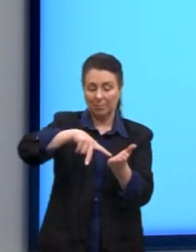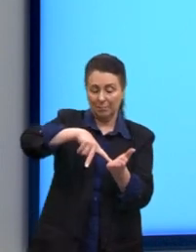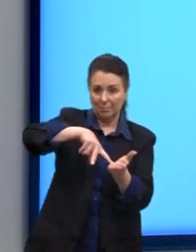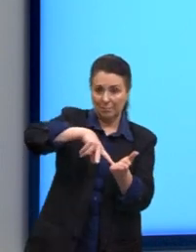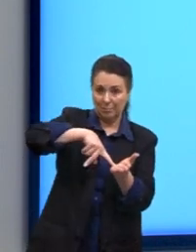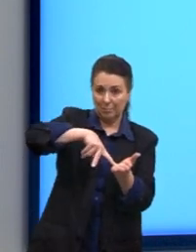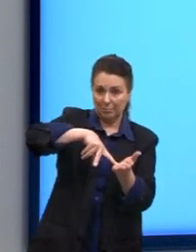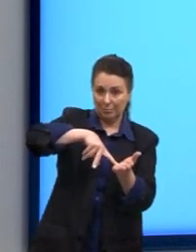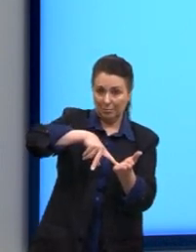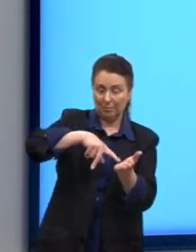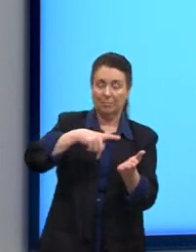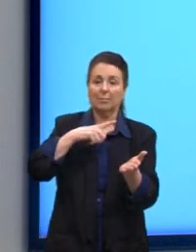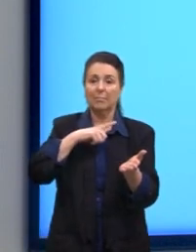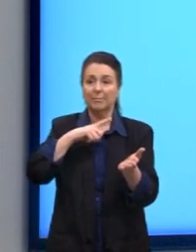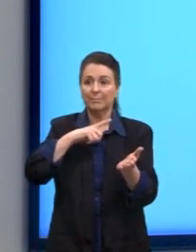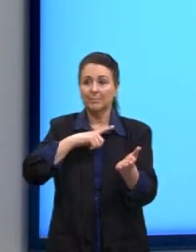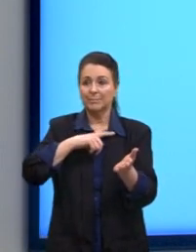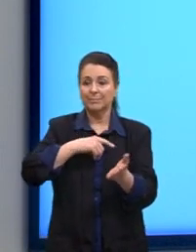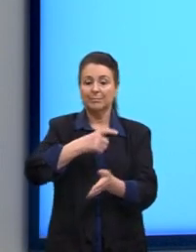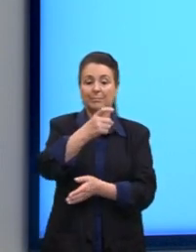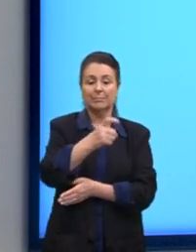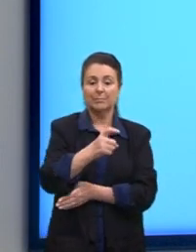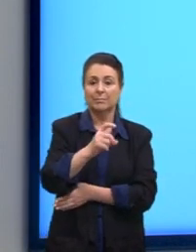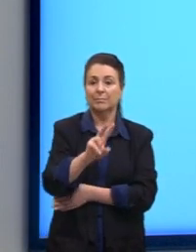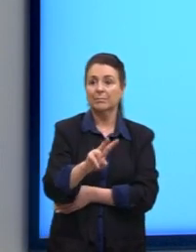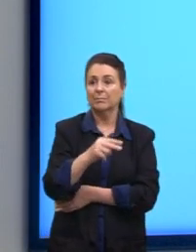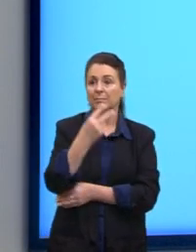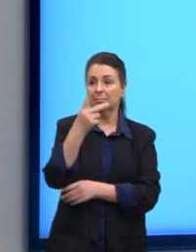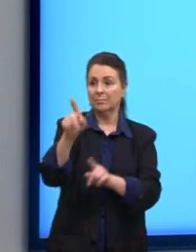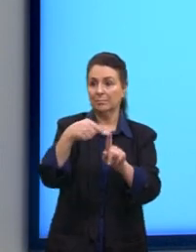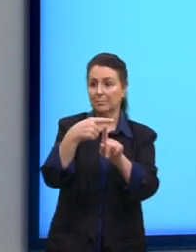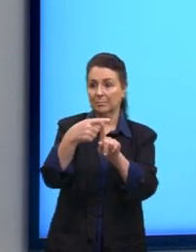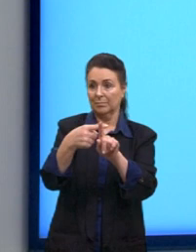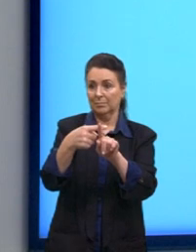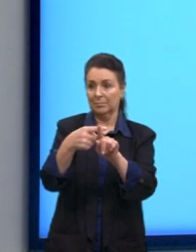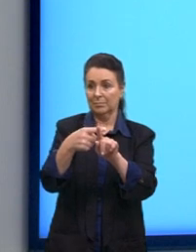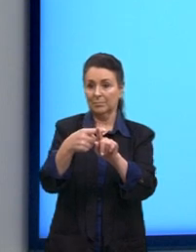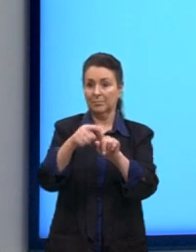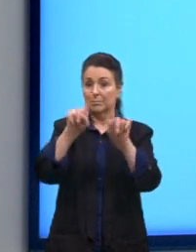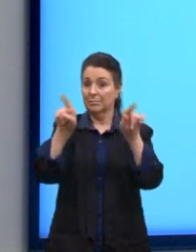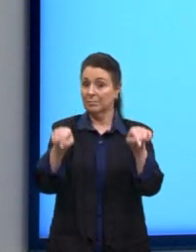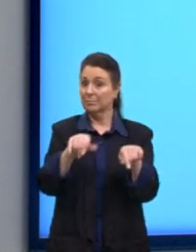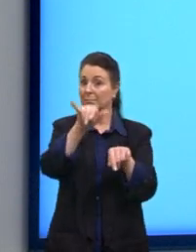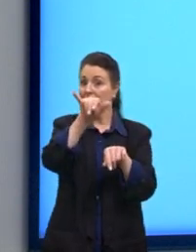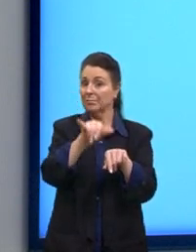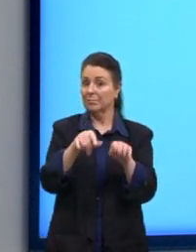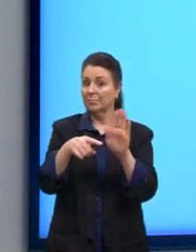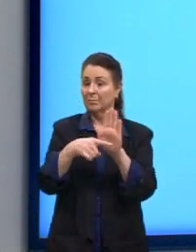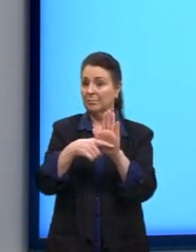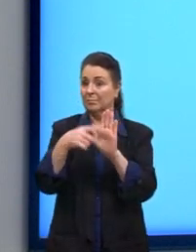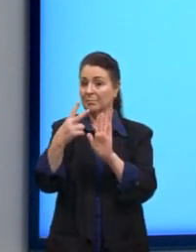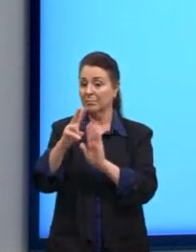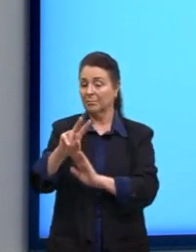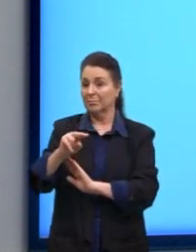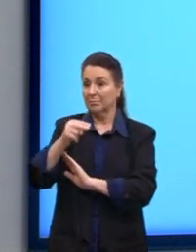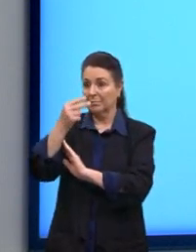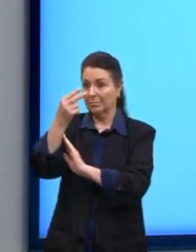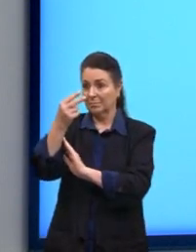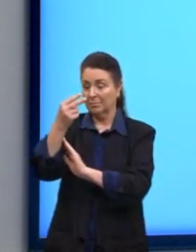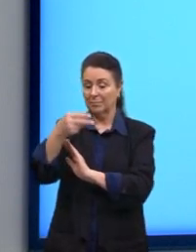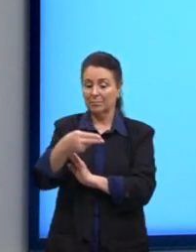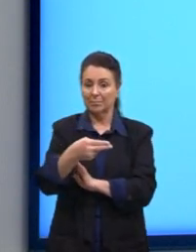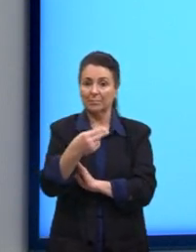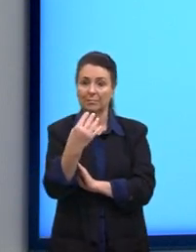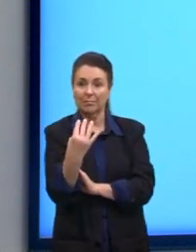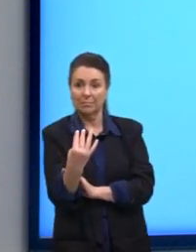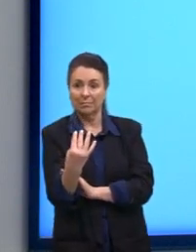nós tínhamos X ao quadrado mais Y menos 2 ao quadrado igual